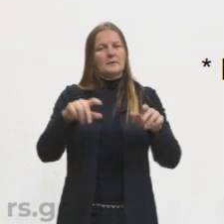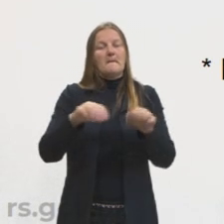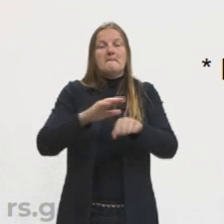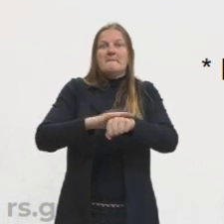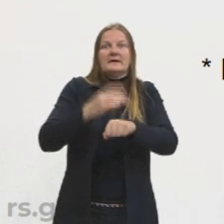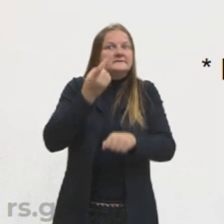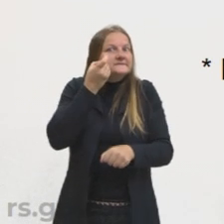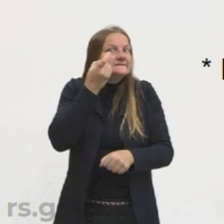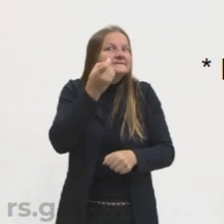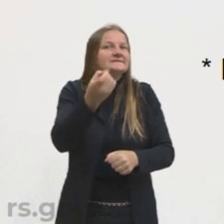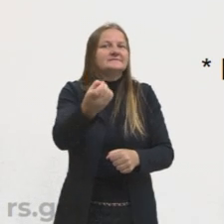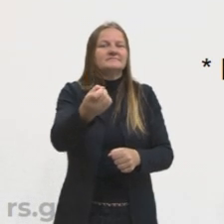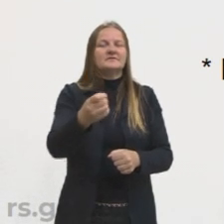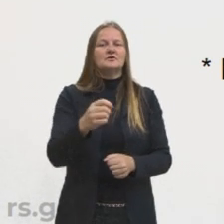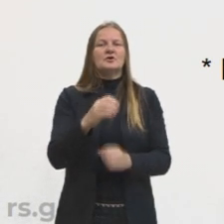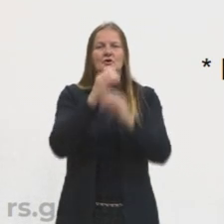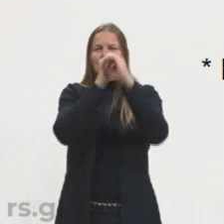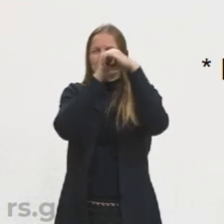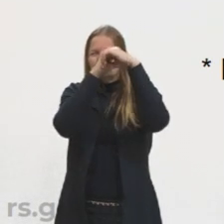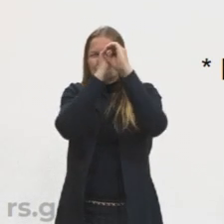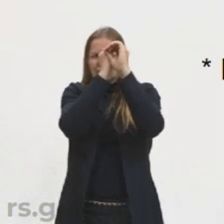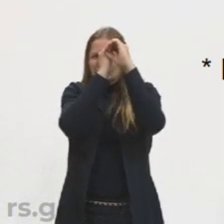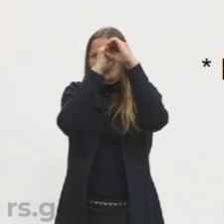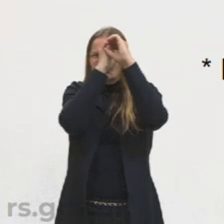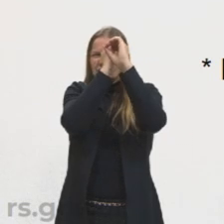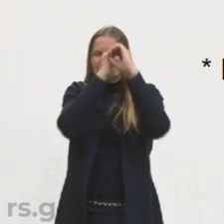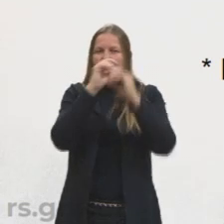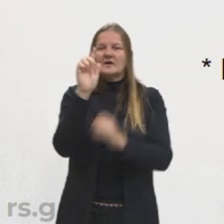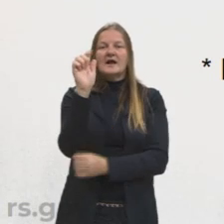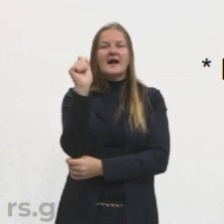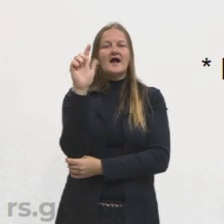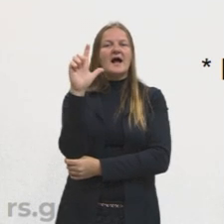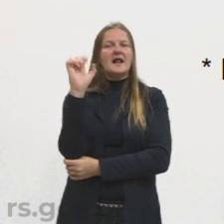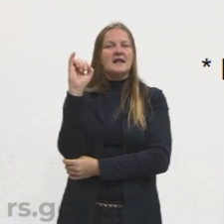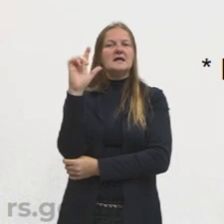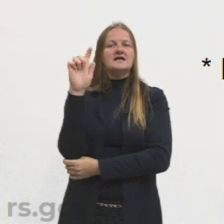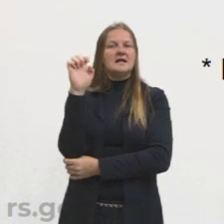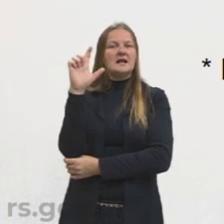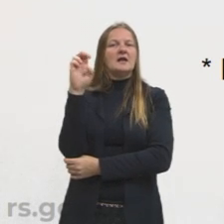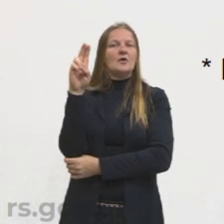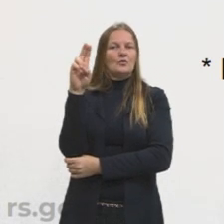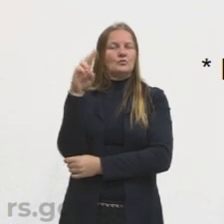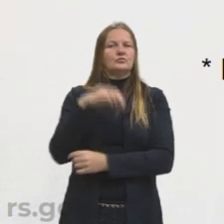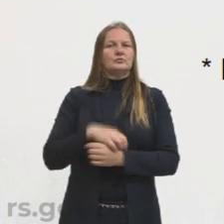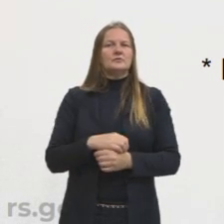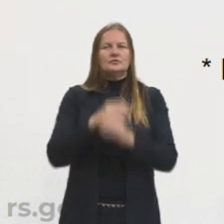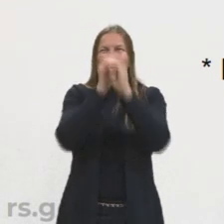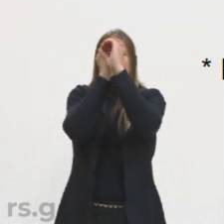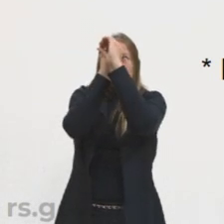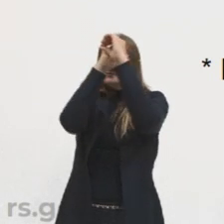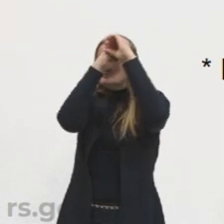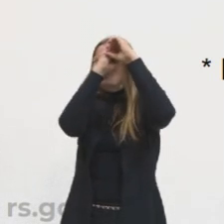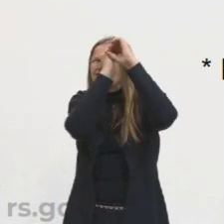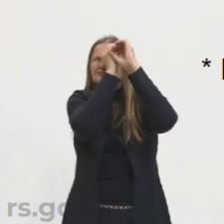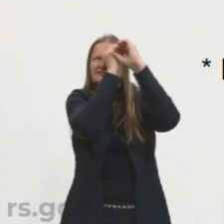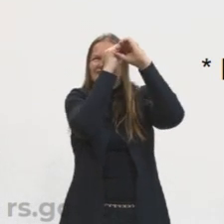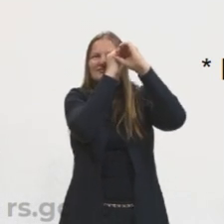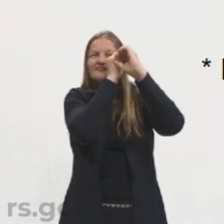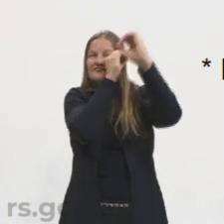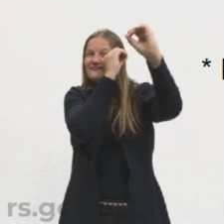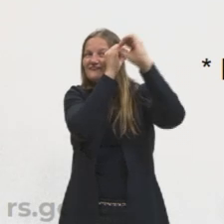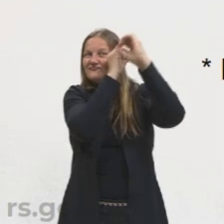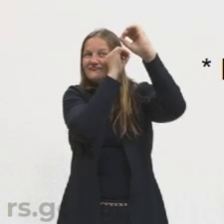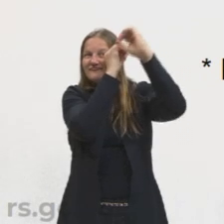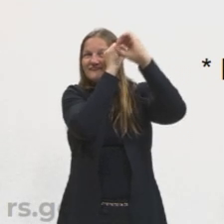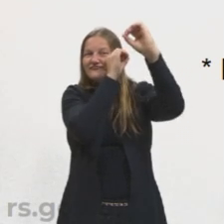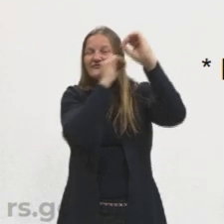interessante aqui é o nosso amigo Galileu. Através das suas observações, das suas lunetas, ele passa a observar o universo